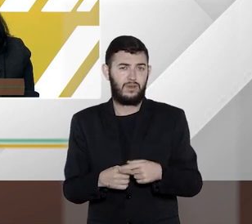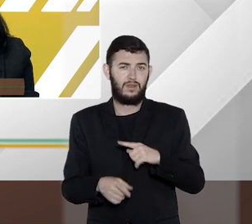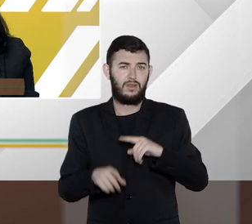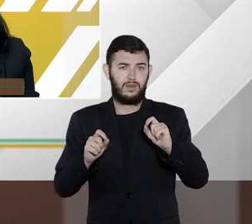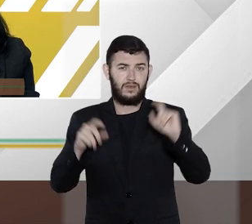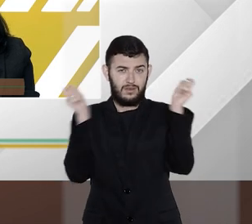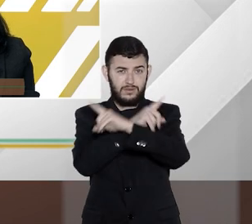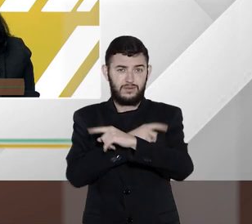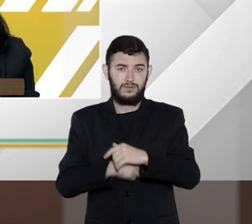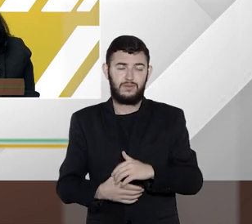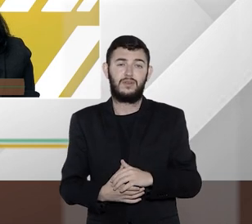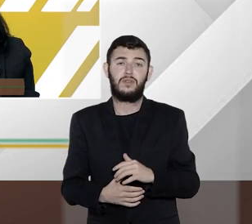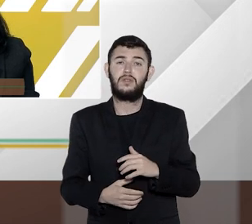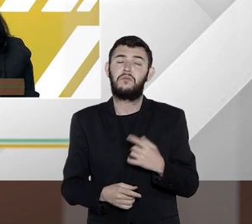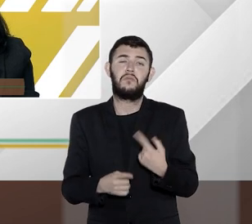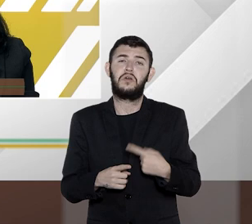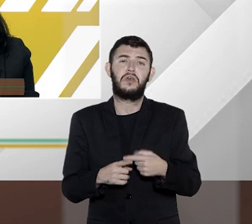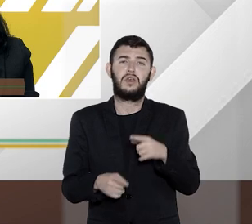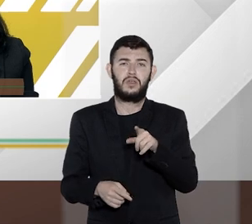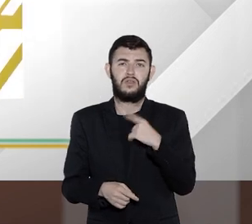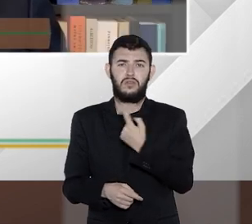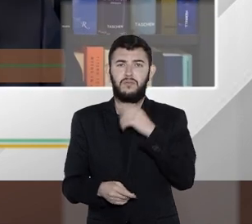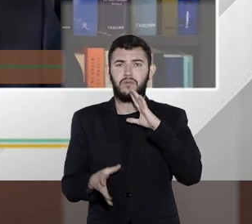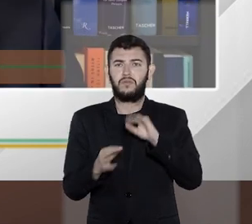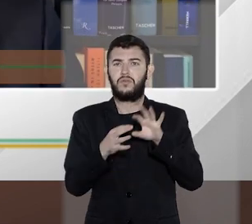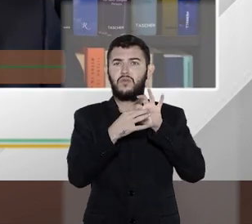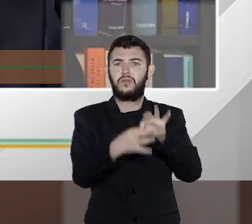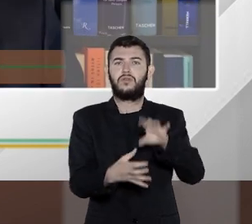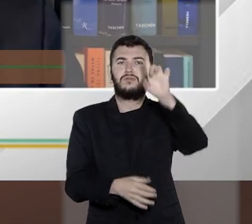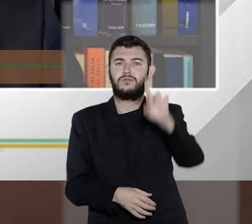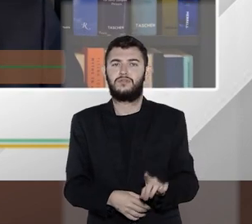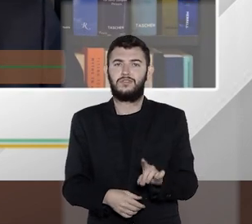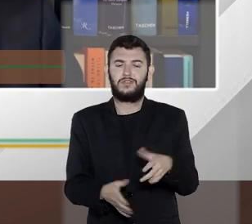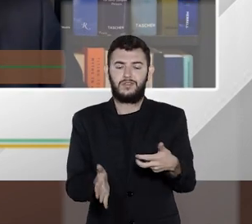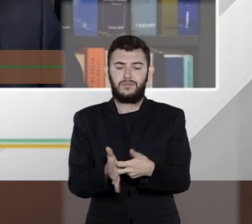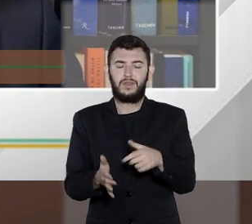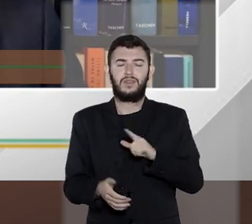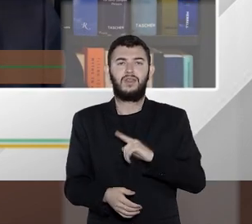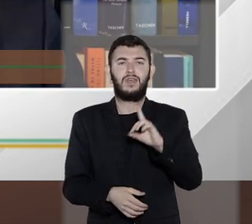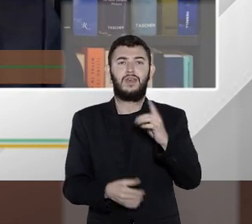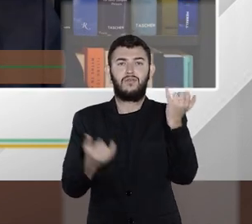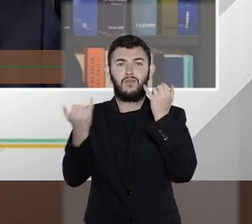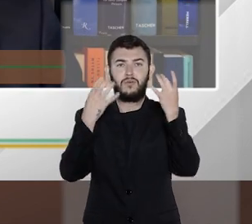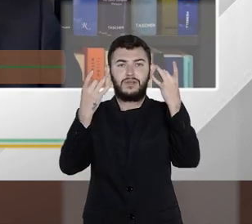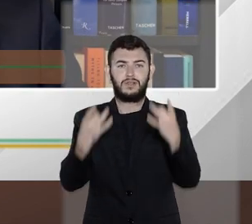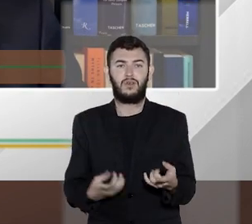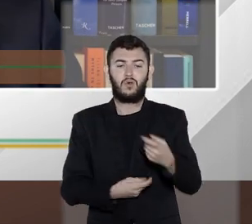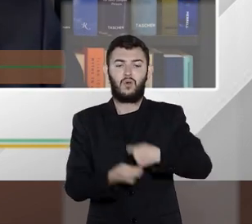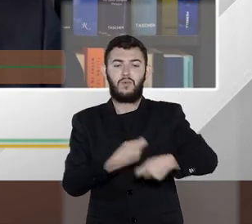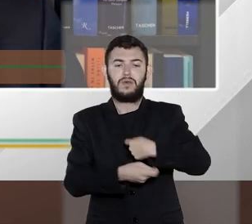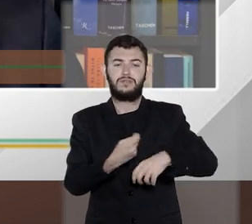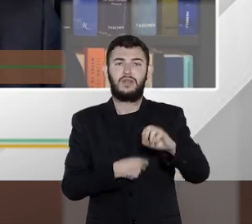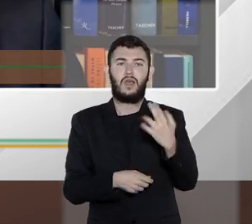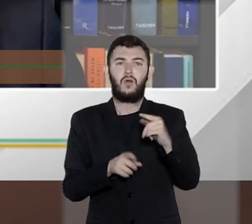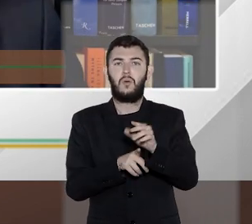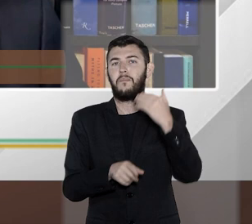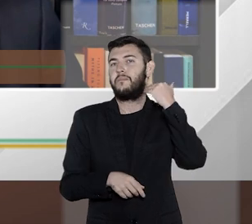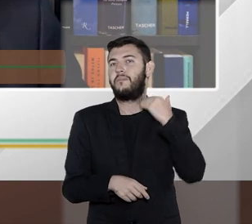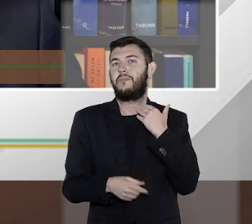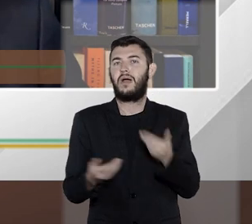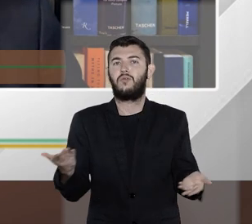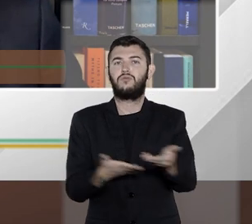mais complicadas ainda porque nesse caso o direito penal você usa dados comerciais ou dados por exemplo de transferências